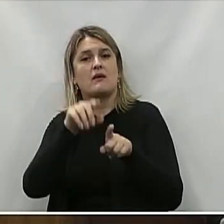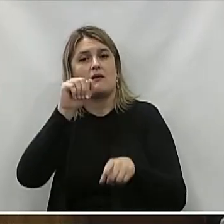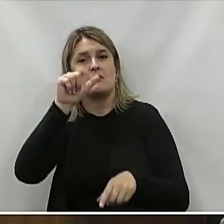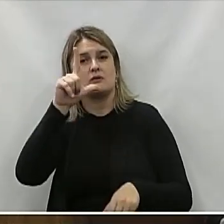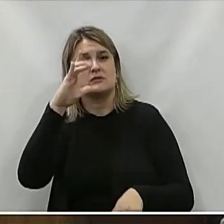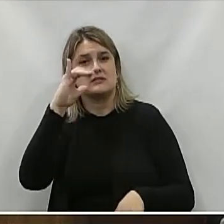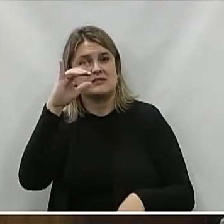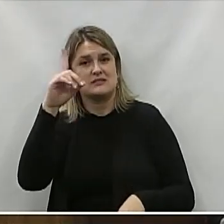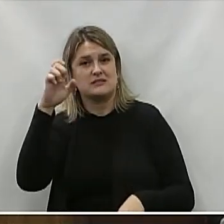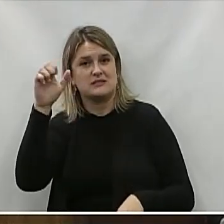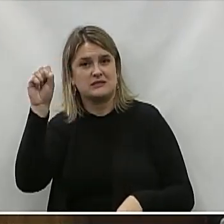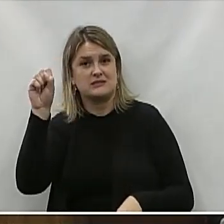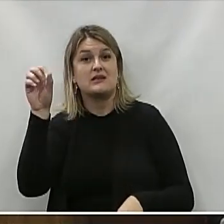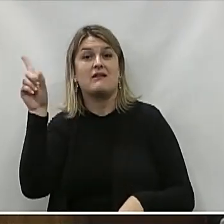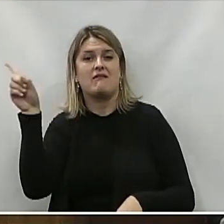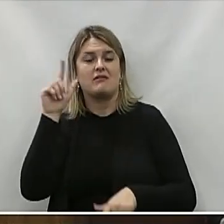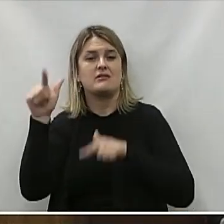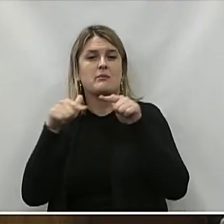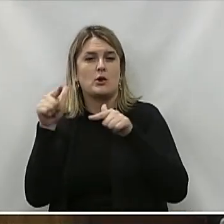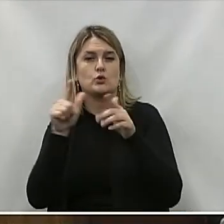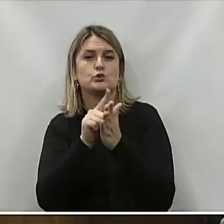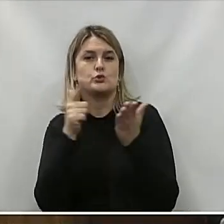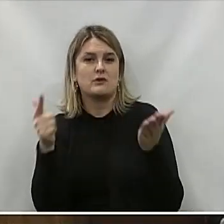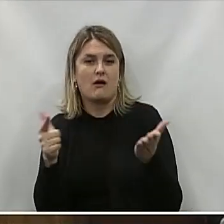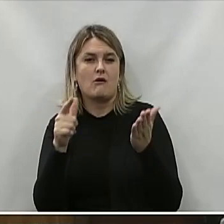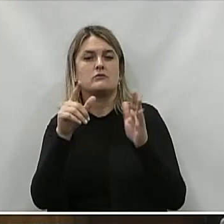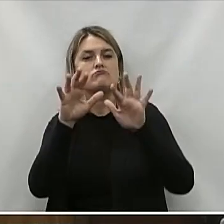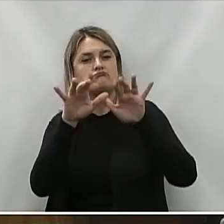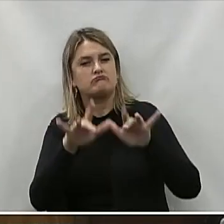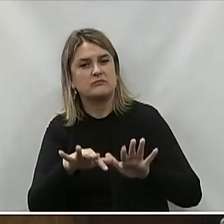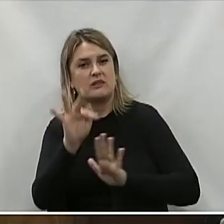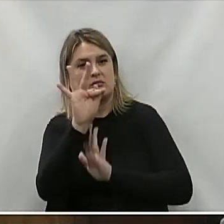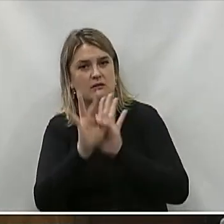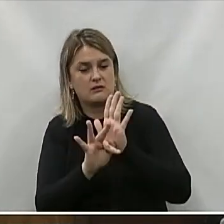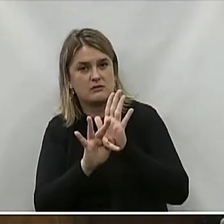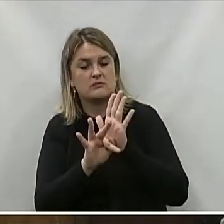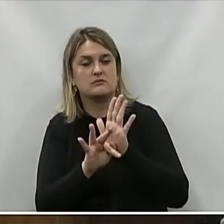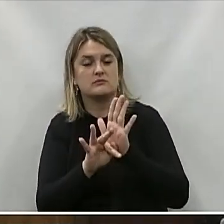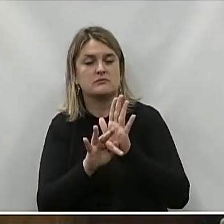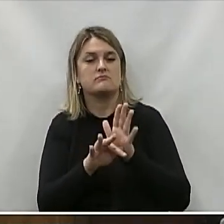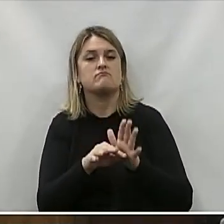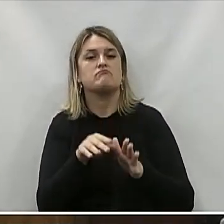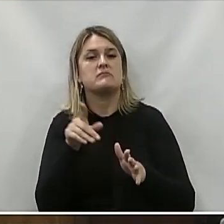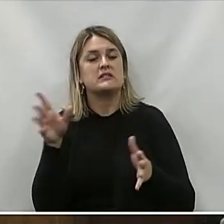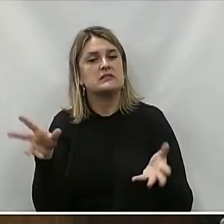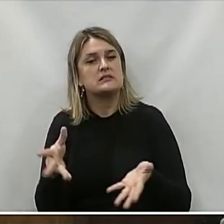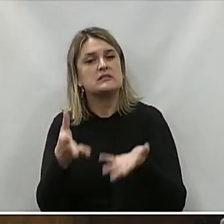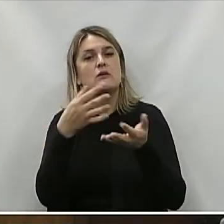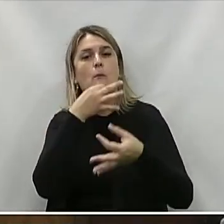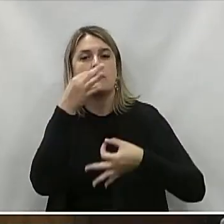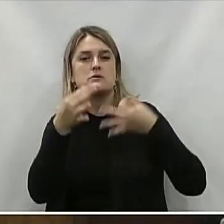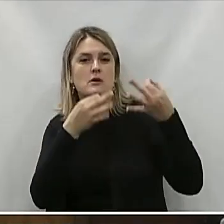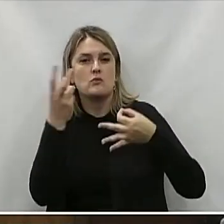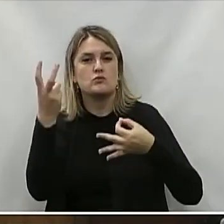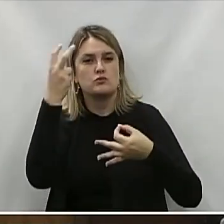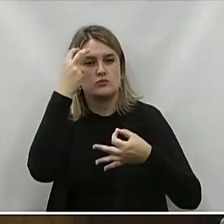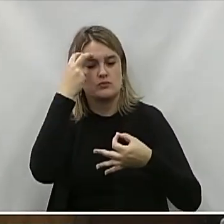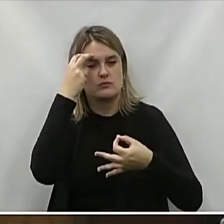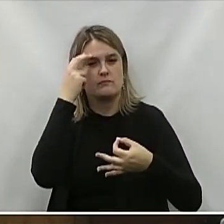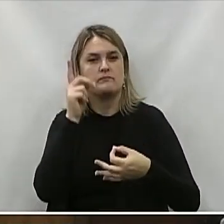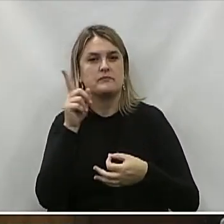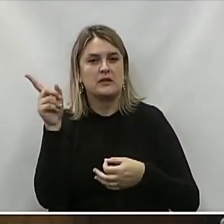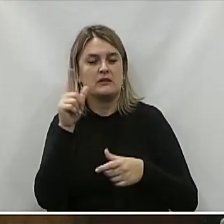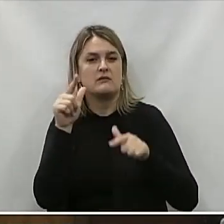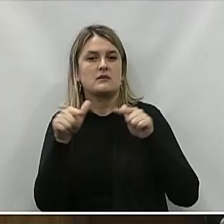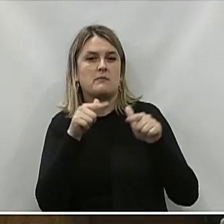Foi colunista de veículos de comunicação da região Grande influenciador cultural E exerceu o cargo de procurador